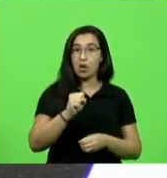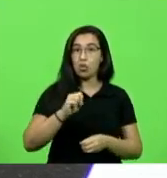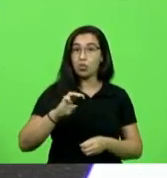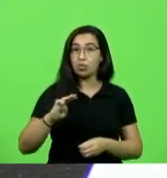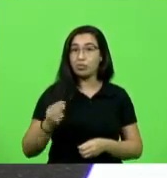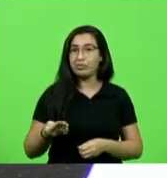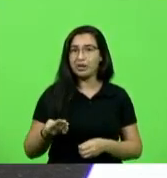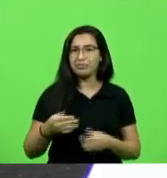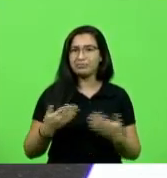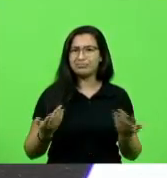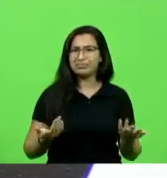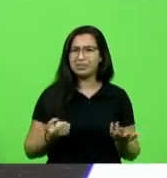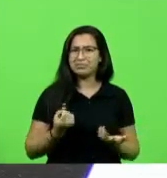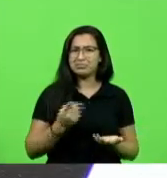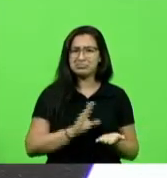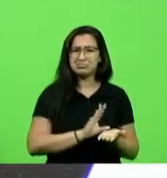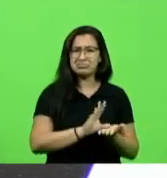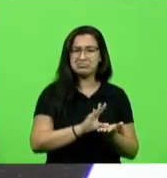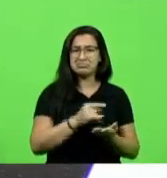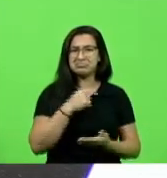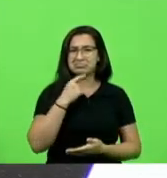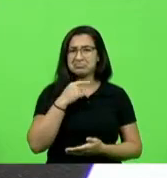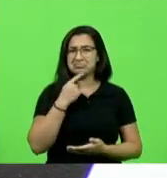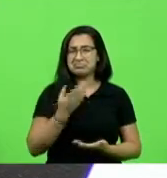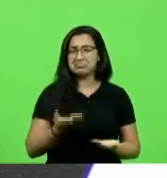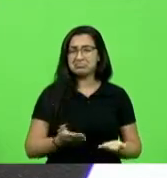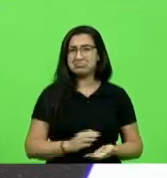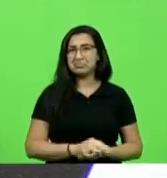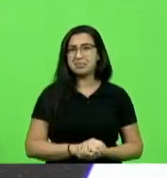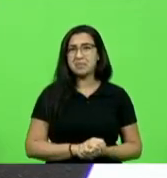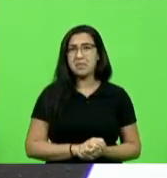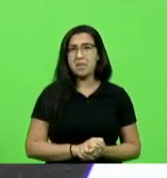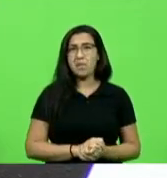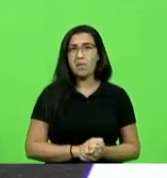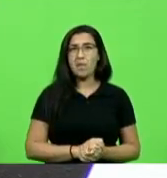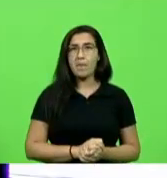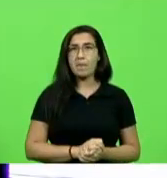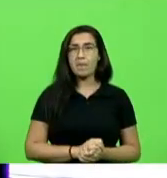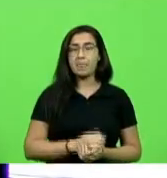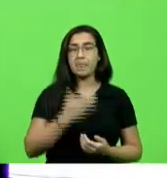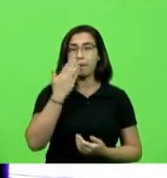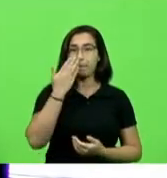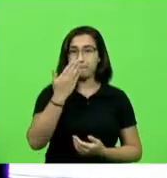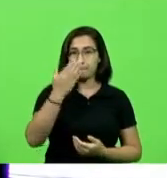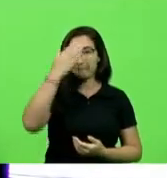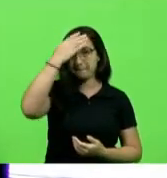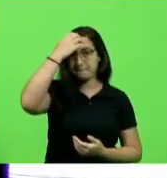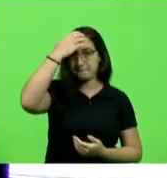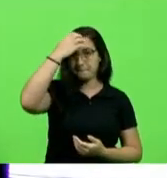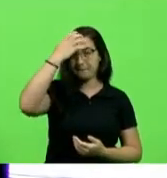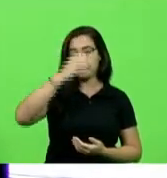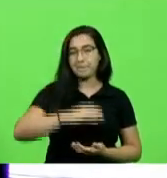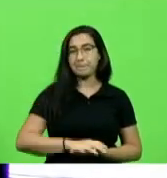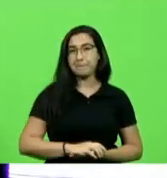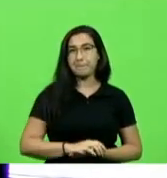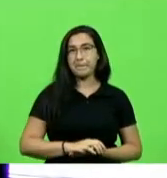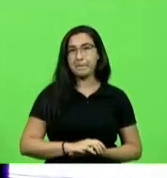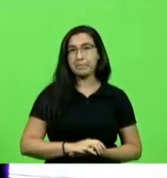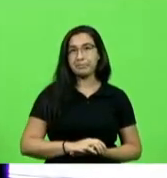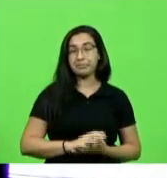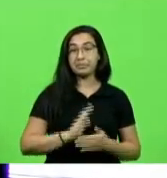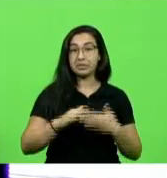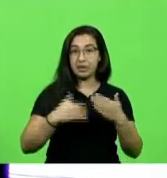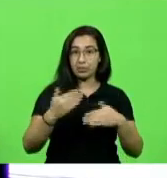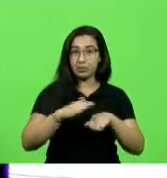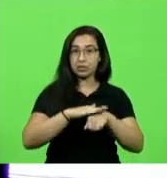despir outro essa é a minha posição obrigado deputado Alba obrigado deputado Ismael na sequência da conversa que tive